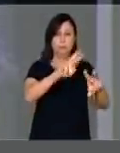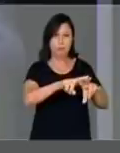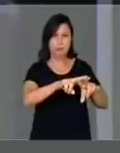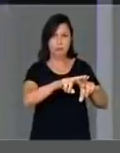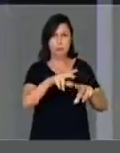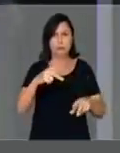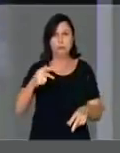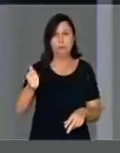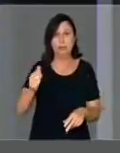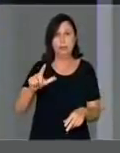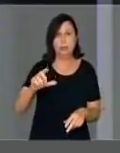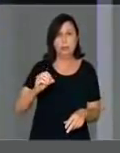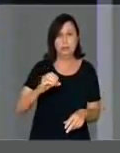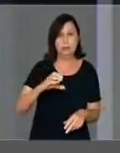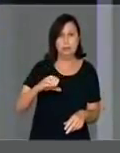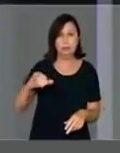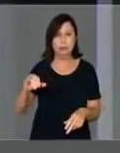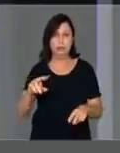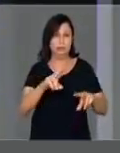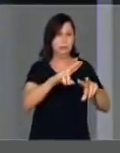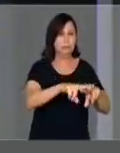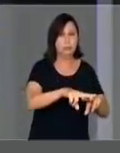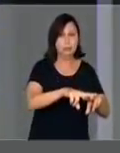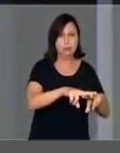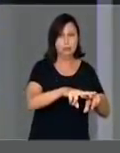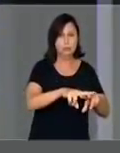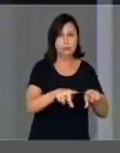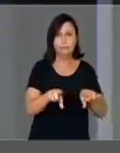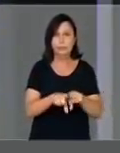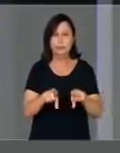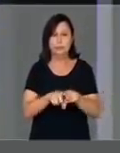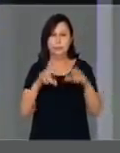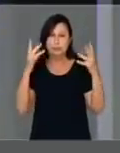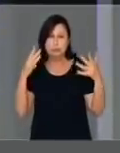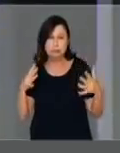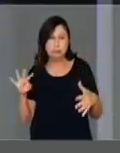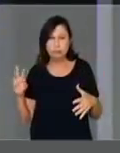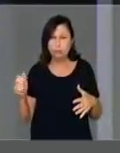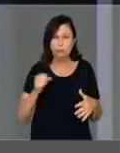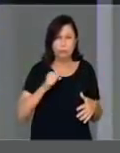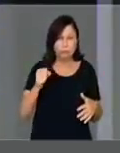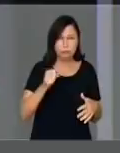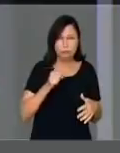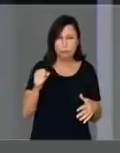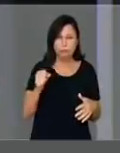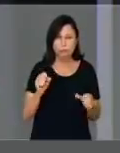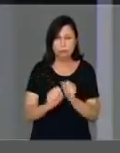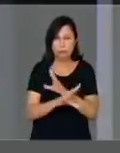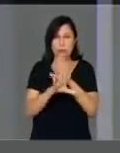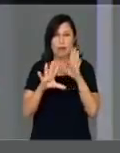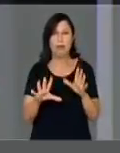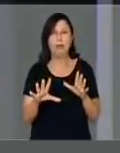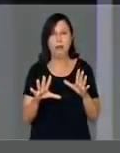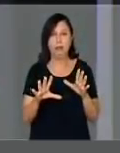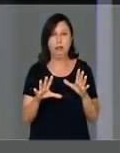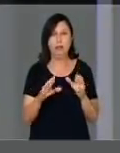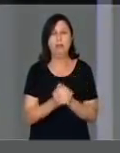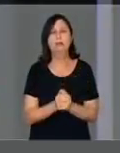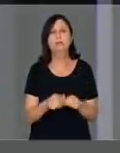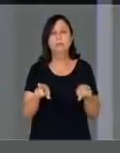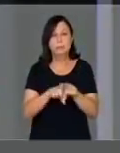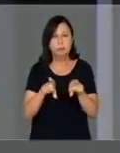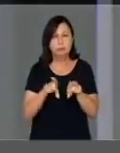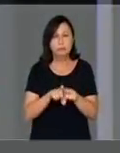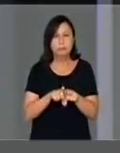Palocci está preso. Falou como é que vocês agem. Palocci disse claramente. E Gilmar Mendes